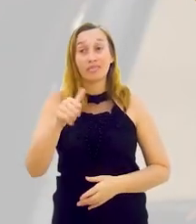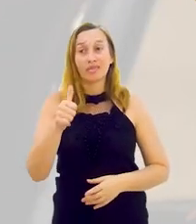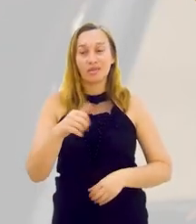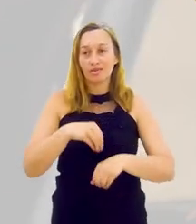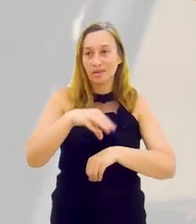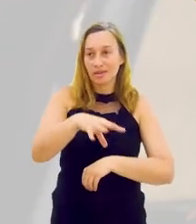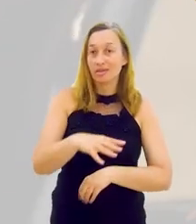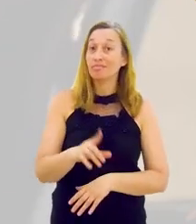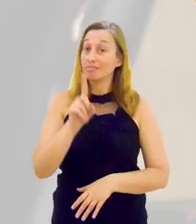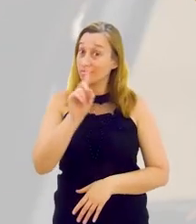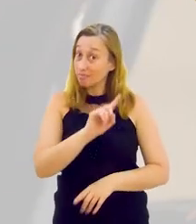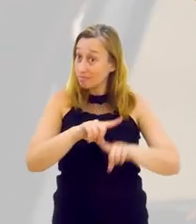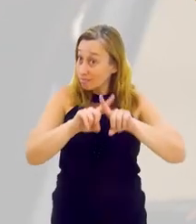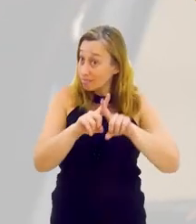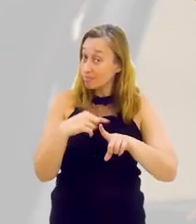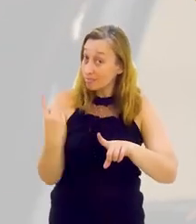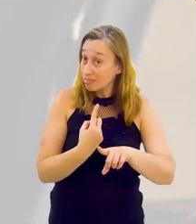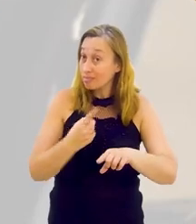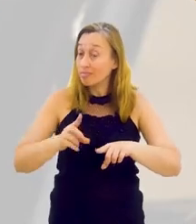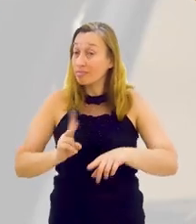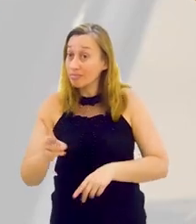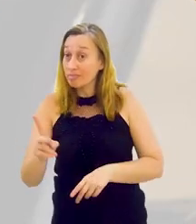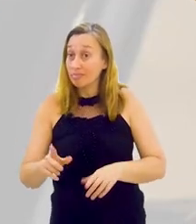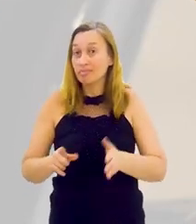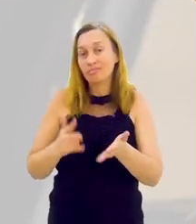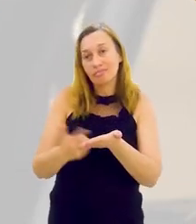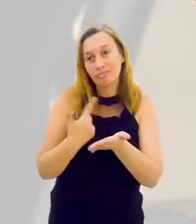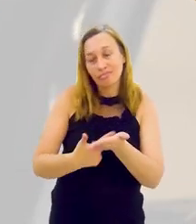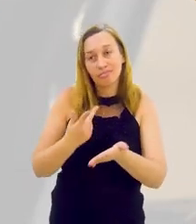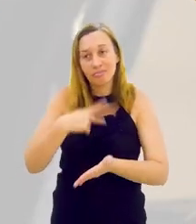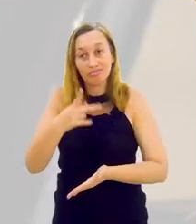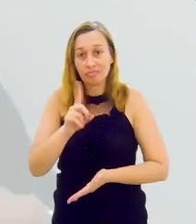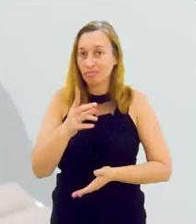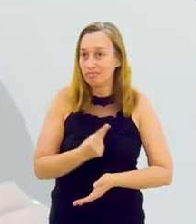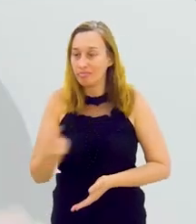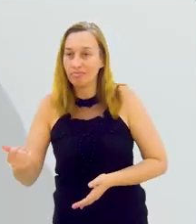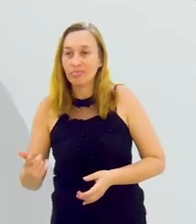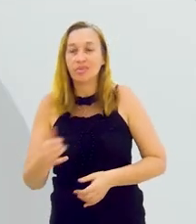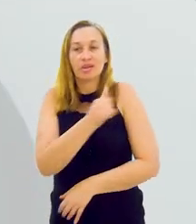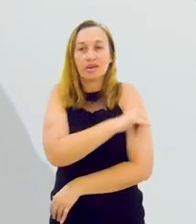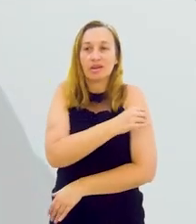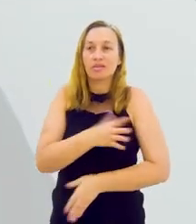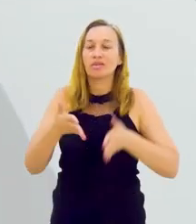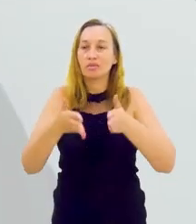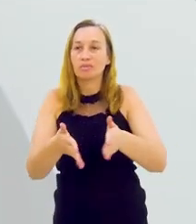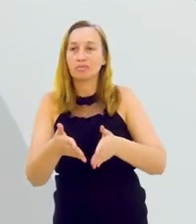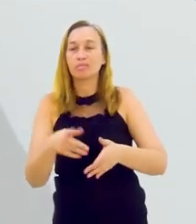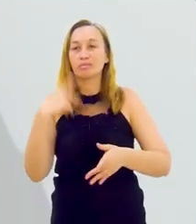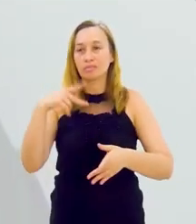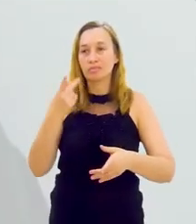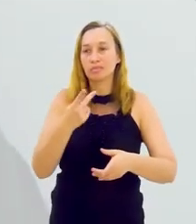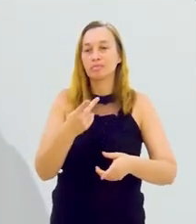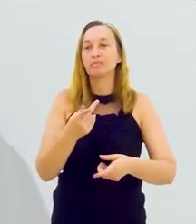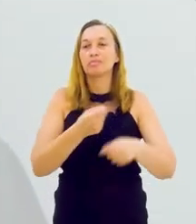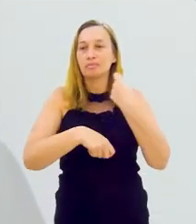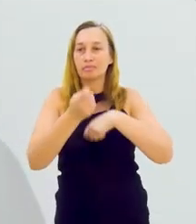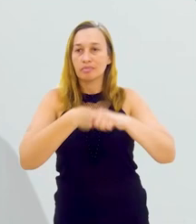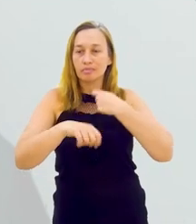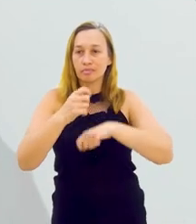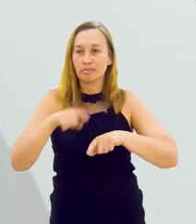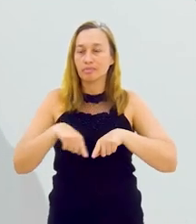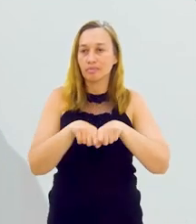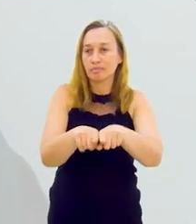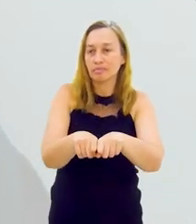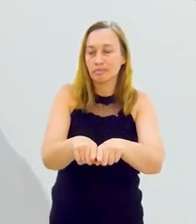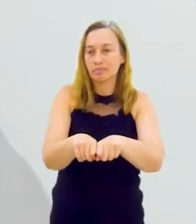de forma detalhada cada um desses 11 passos. E a gente vai continuar falando sobre o livro no próximo bloco,